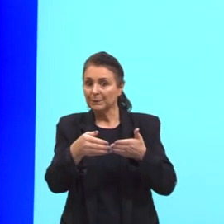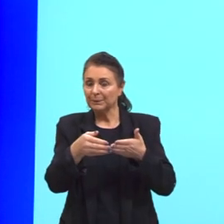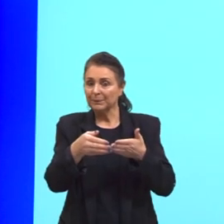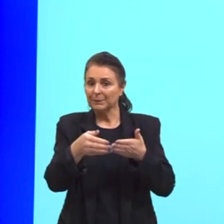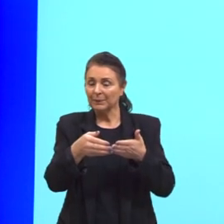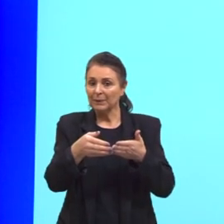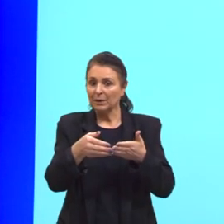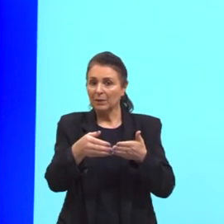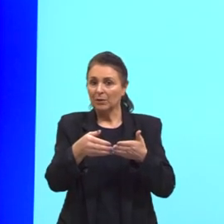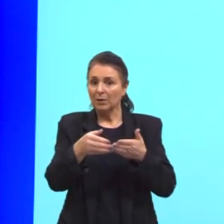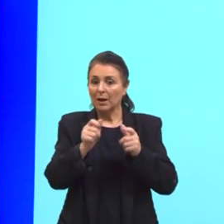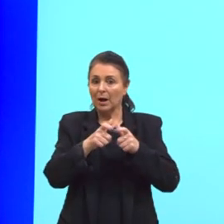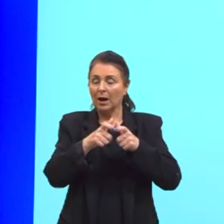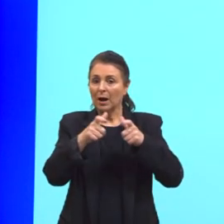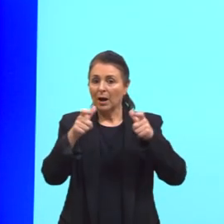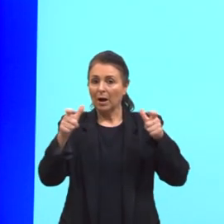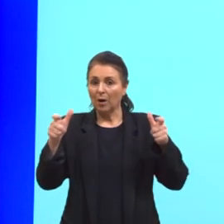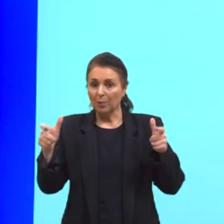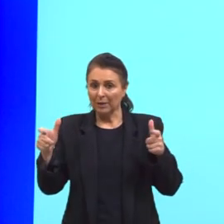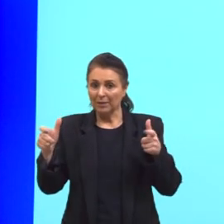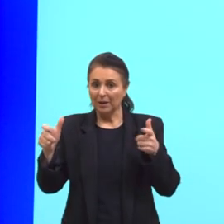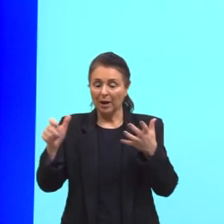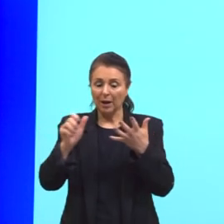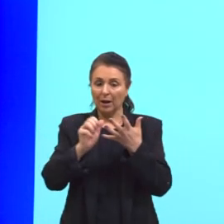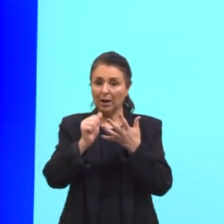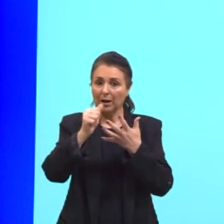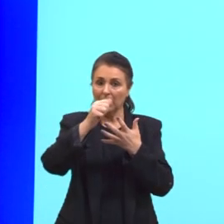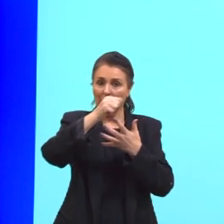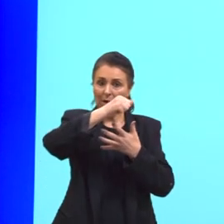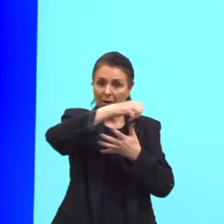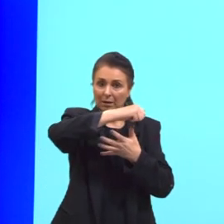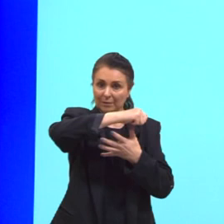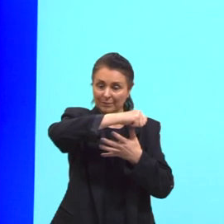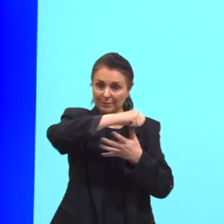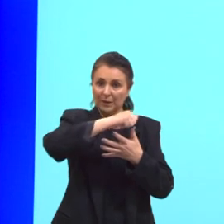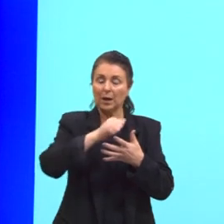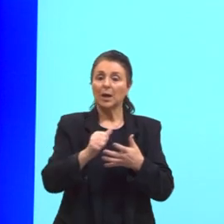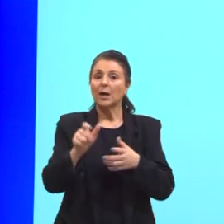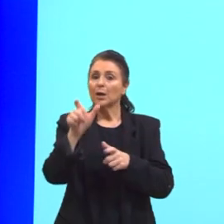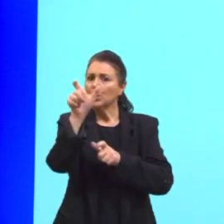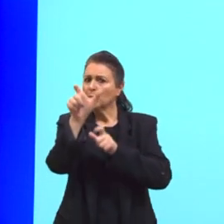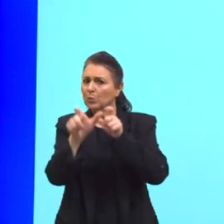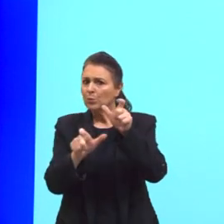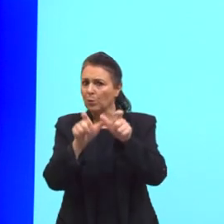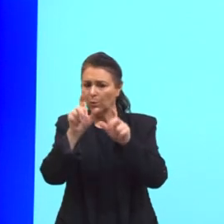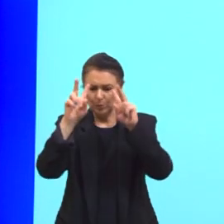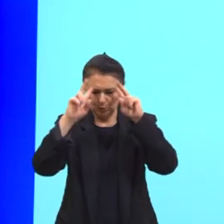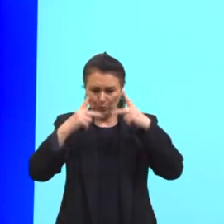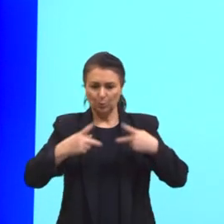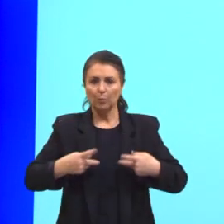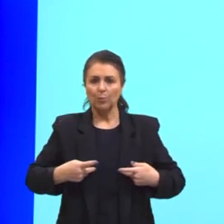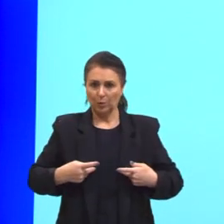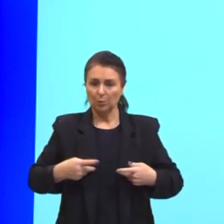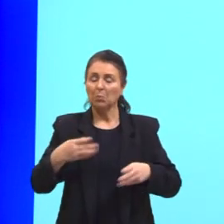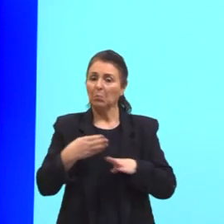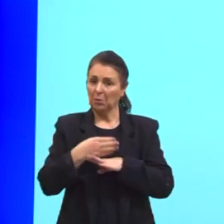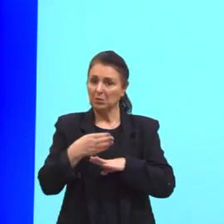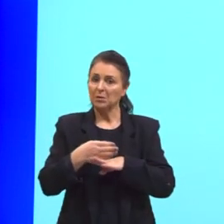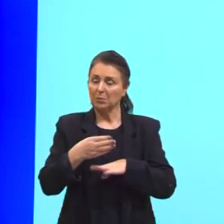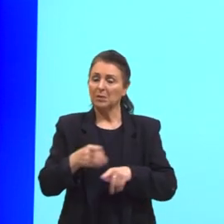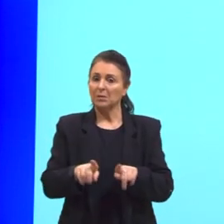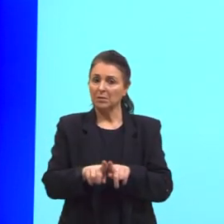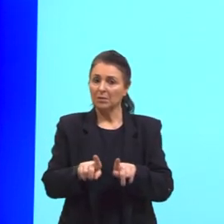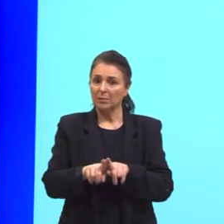ao entrar numa cadeia alimentar da qual o homem, o ser humano, faz parte, em